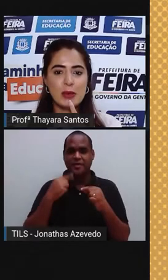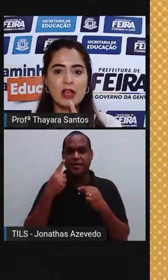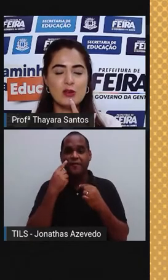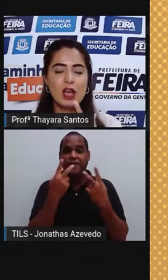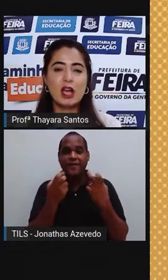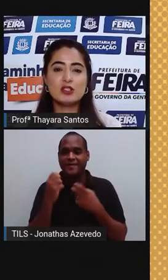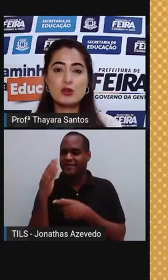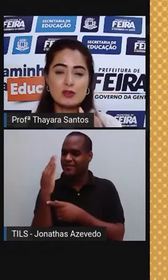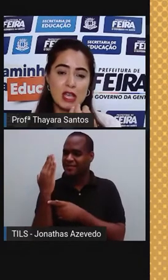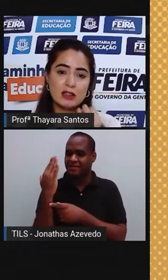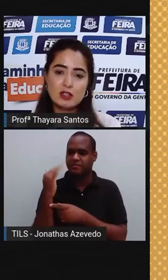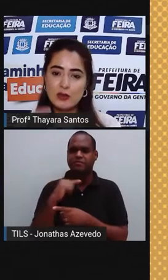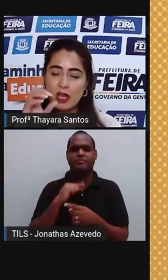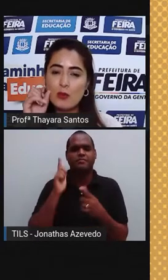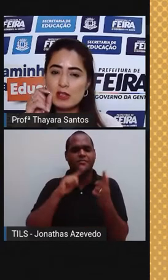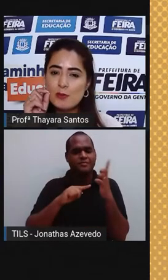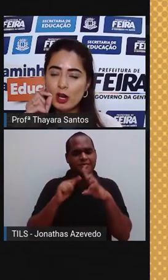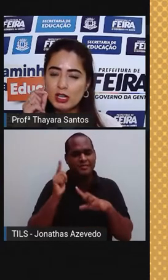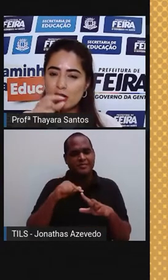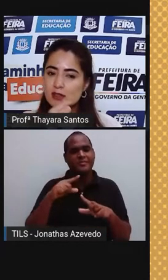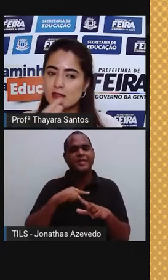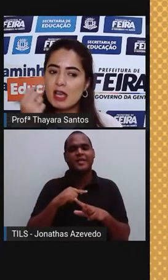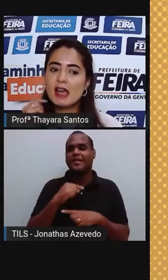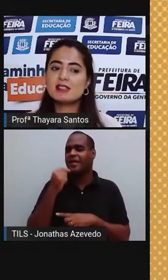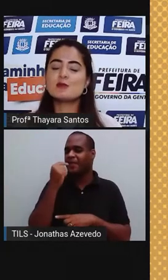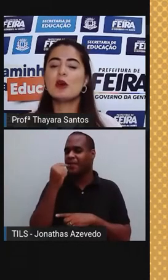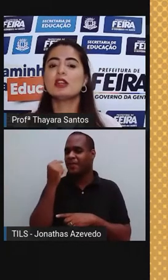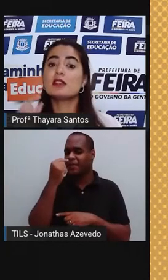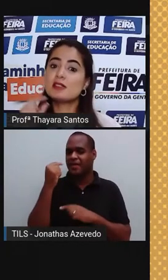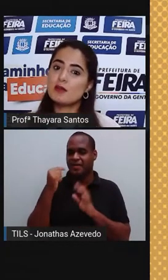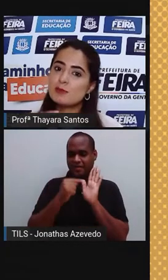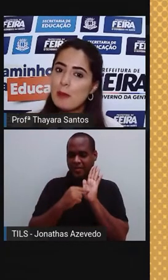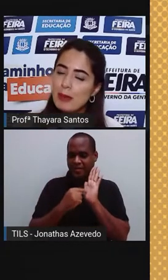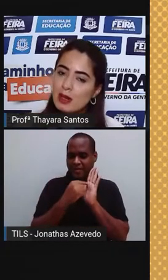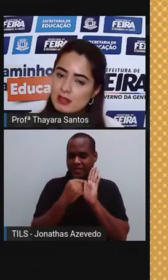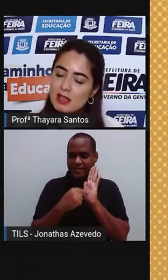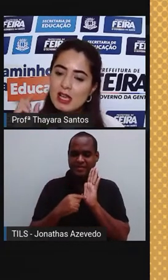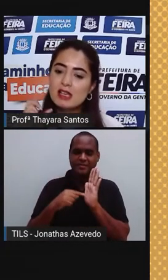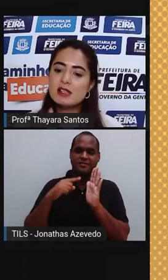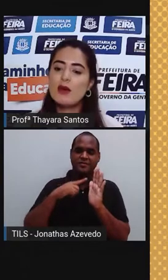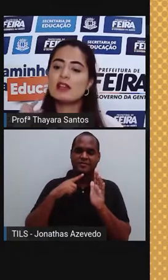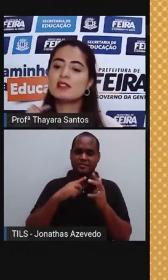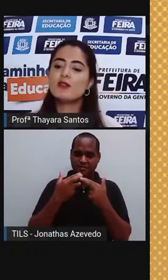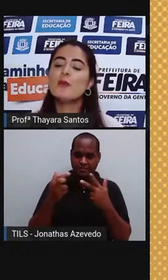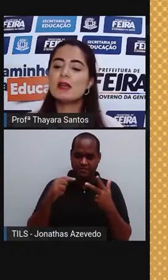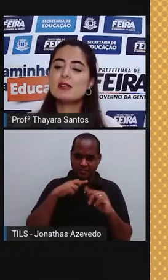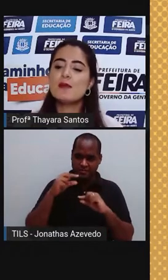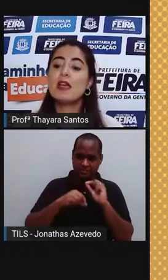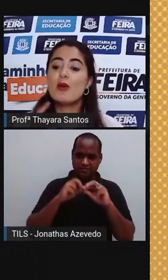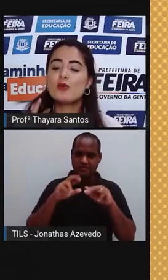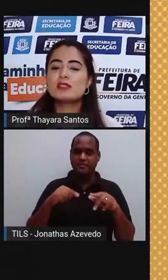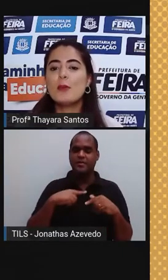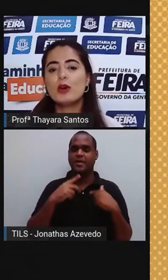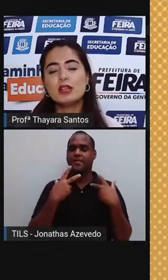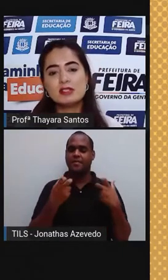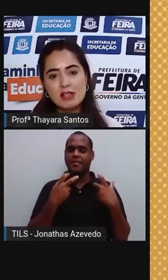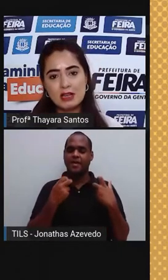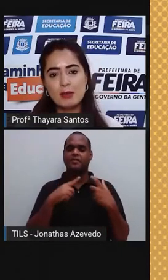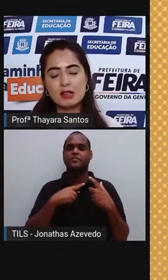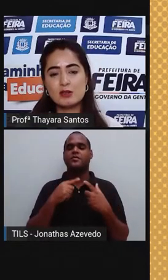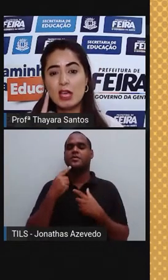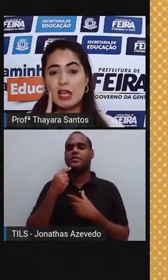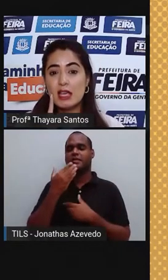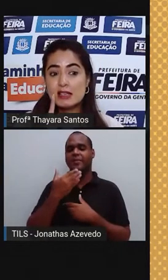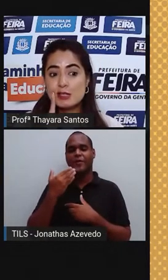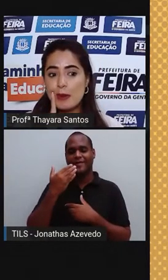língua no espelho, a gente consegue identificar umas bolinhas. Essas bolinhas são as papilas, e são elas que vão perceber o sabor desses